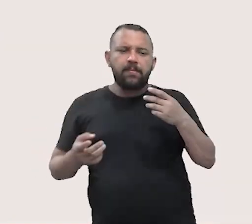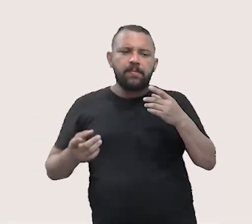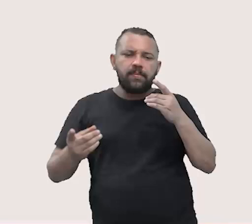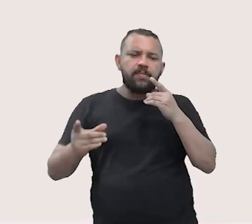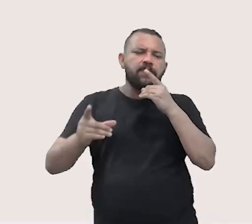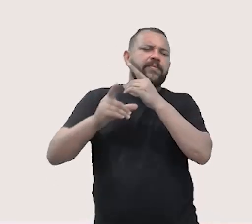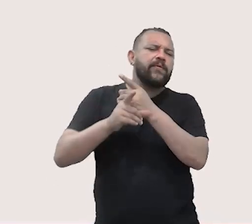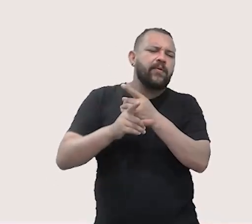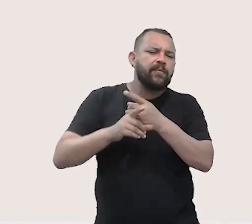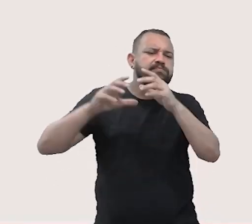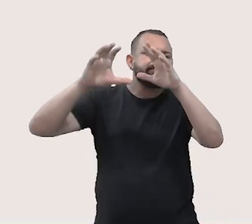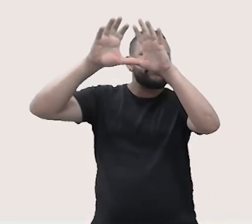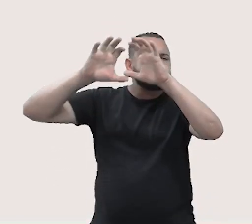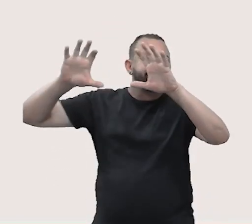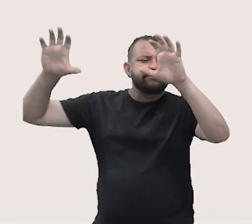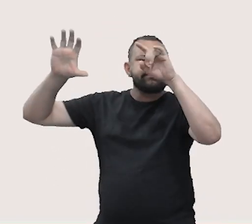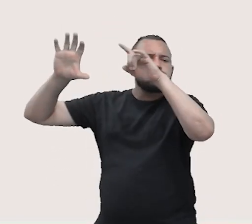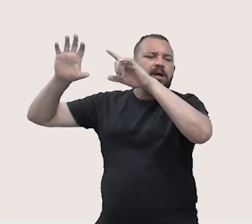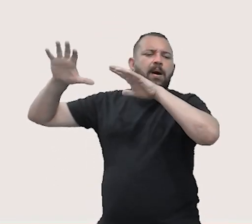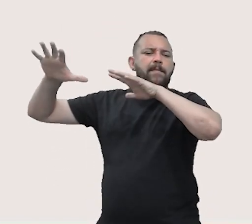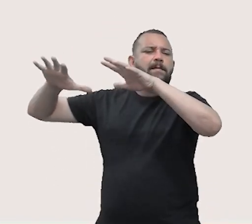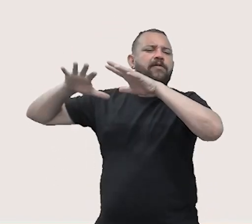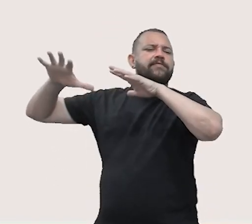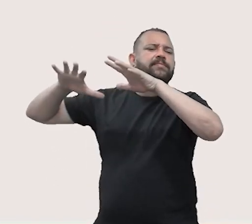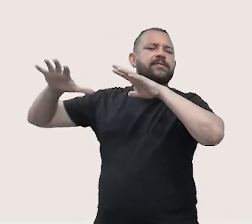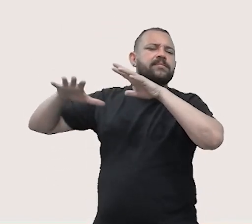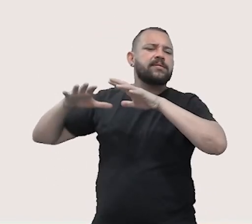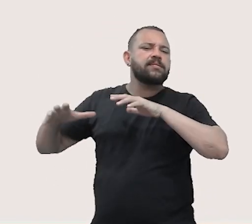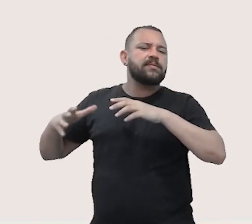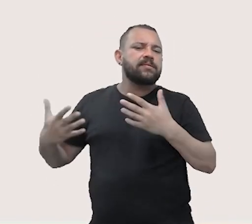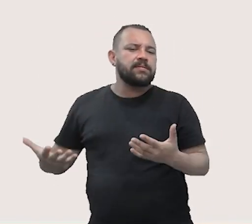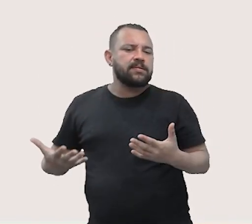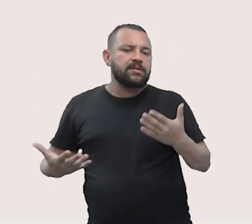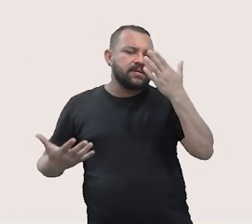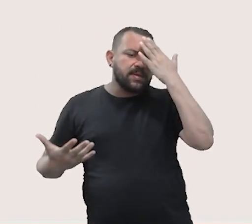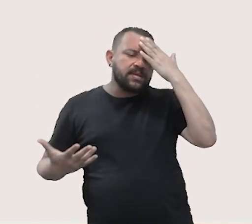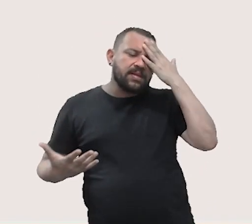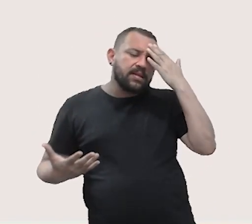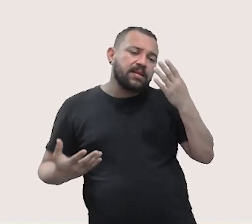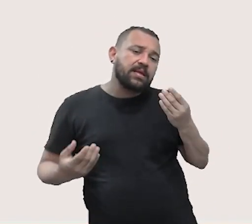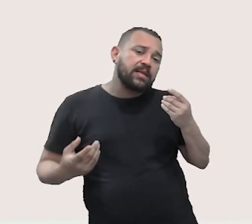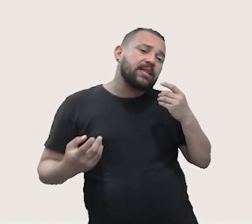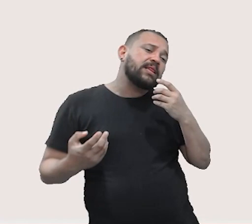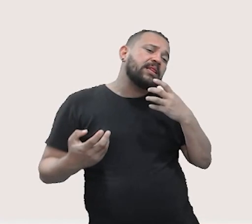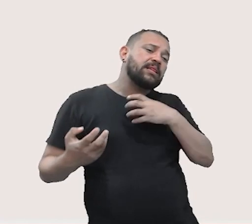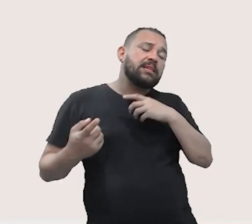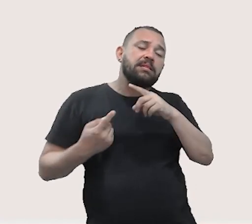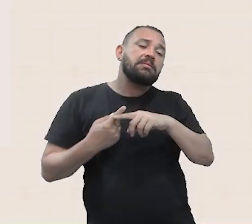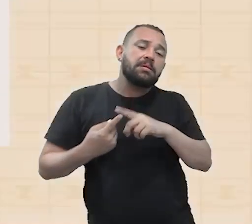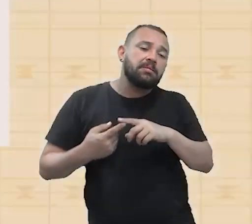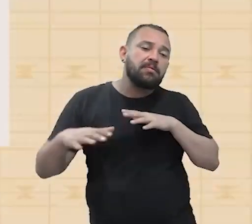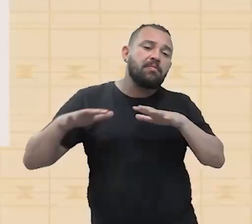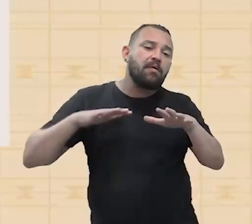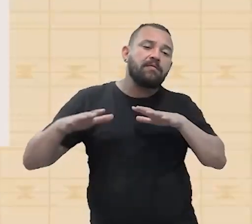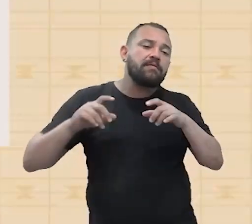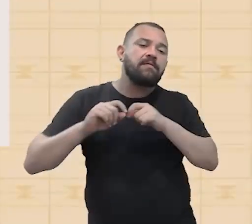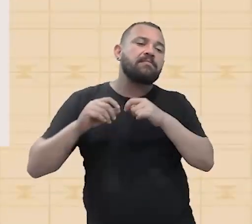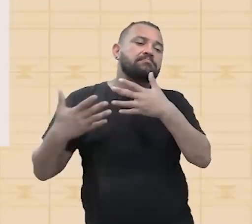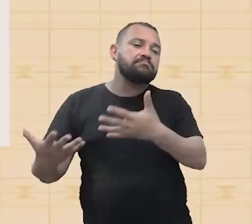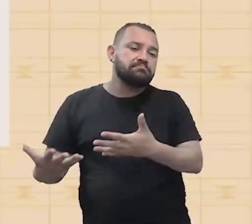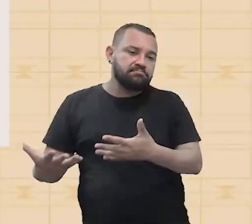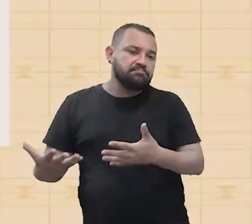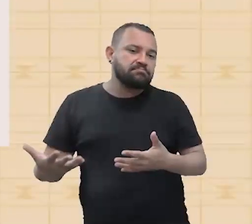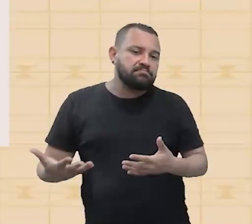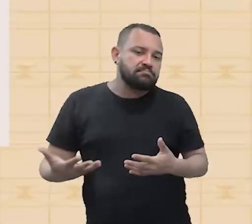identifique como essa nuvem se move e, dessa maneira, entender que tipo de movimento ela vai fazer. Ou